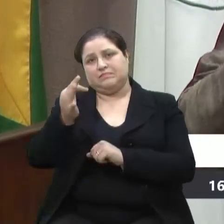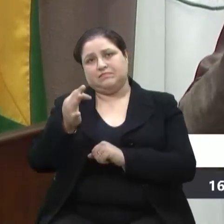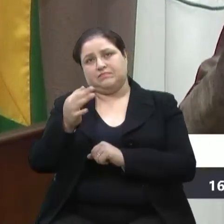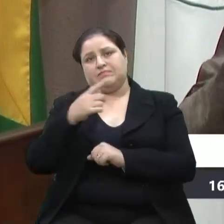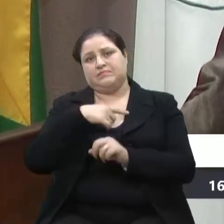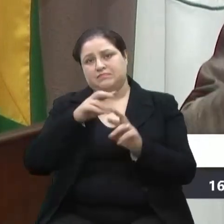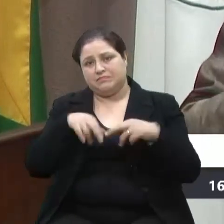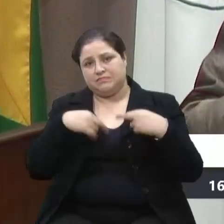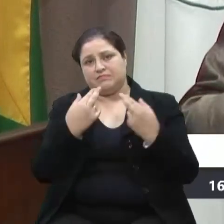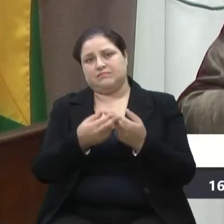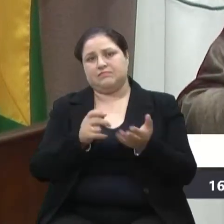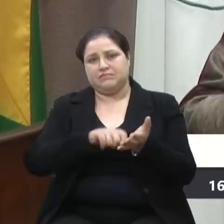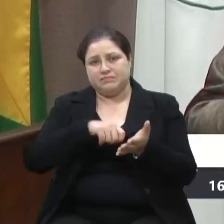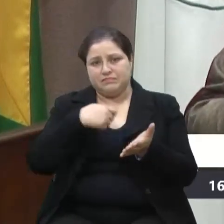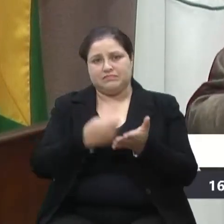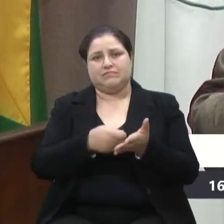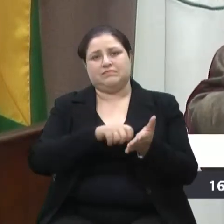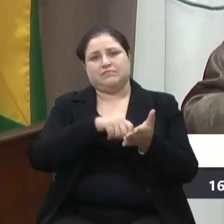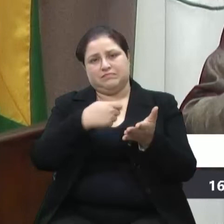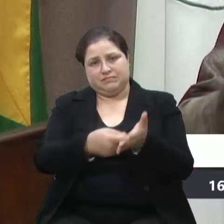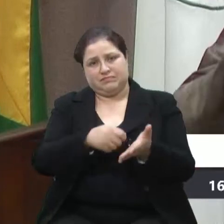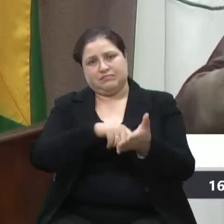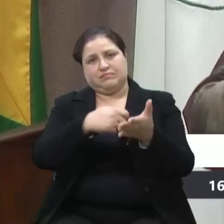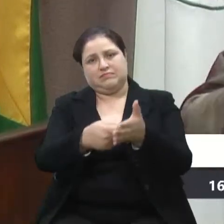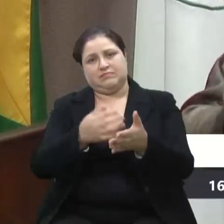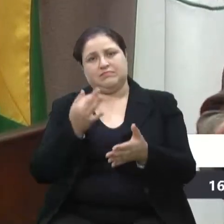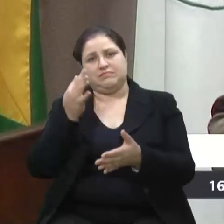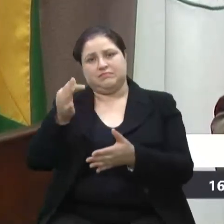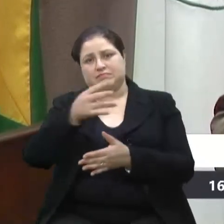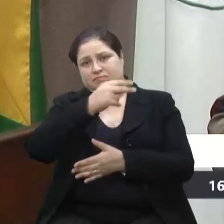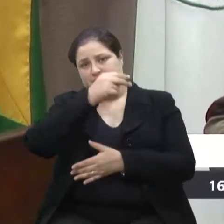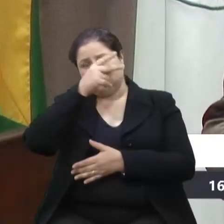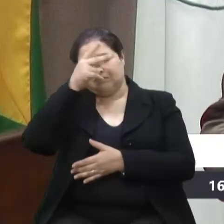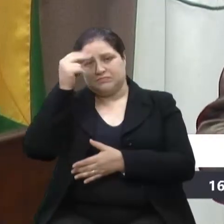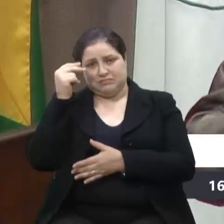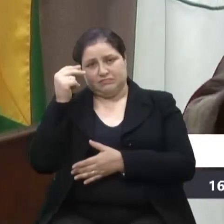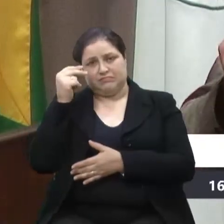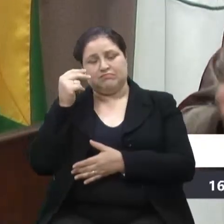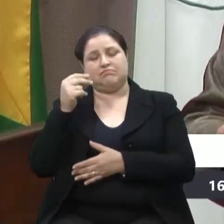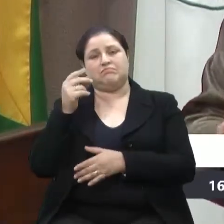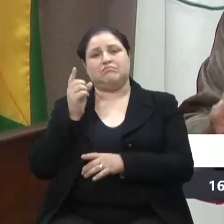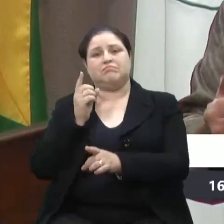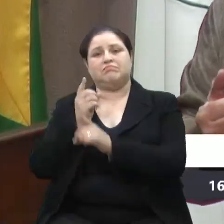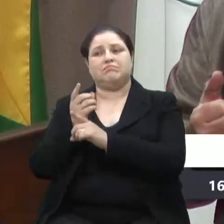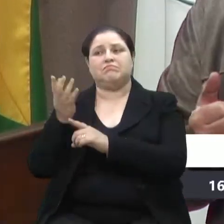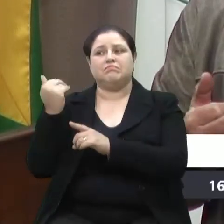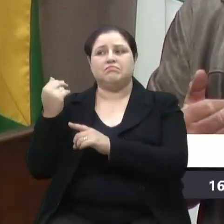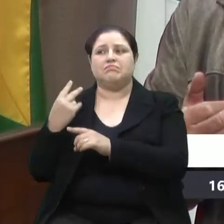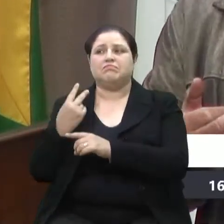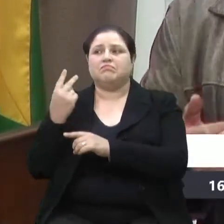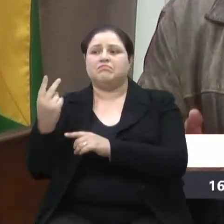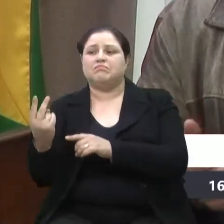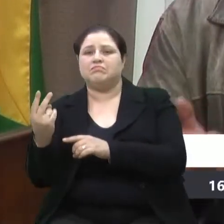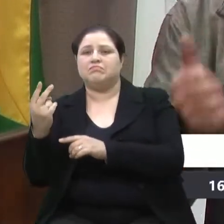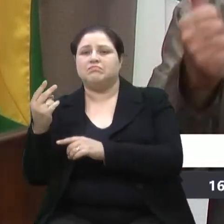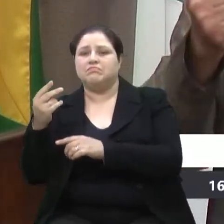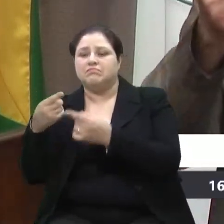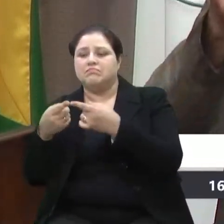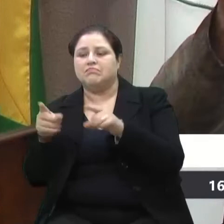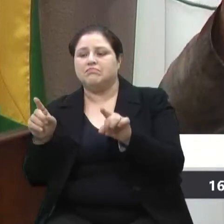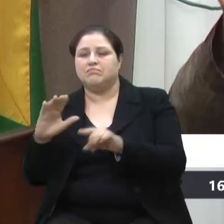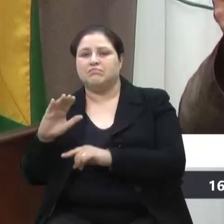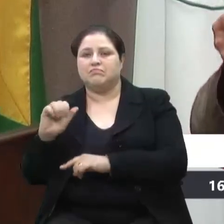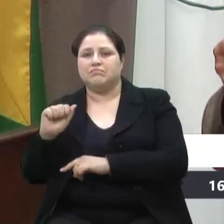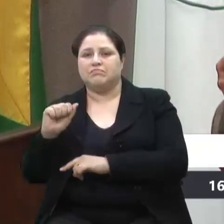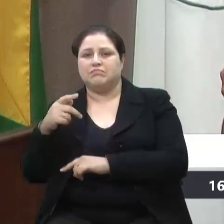reunião, marcando reunião, e logo, logo, com certeza o prefeito, estive na inauguração junto com ele do CAPES, com certeza me dará retorno. Mas